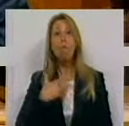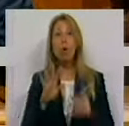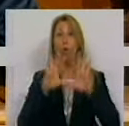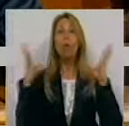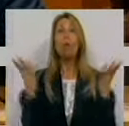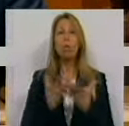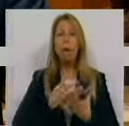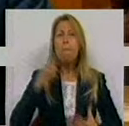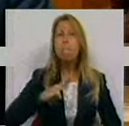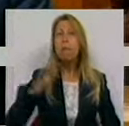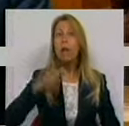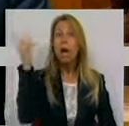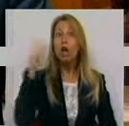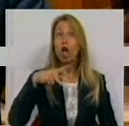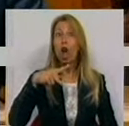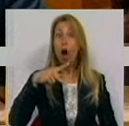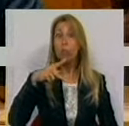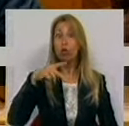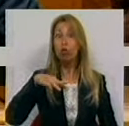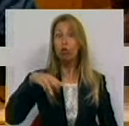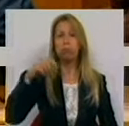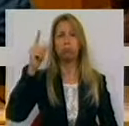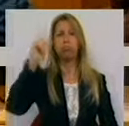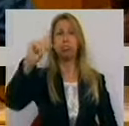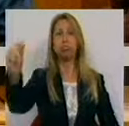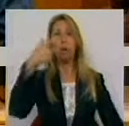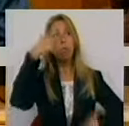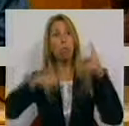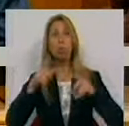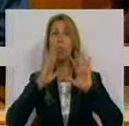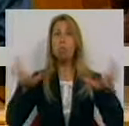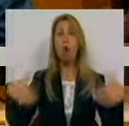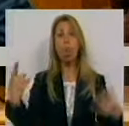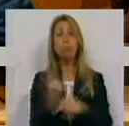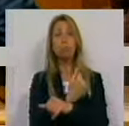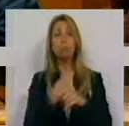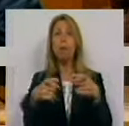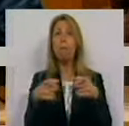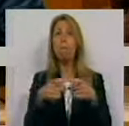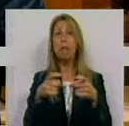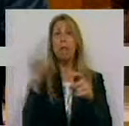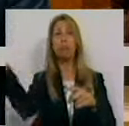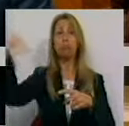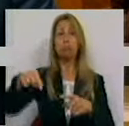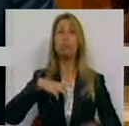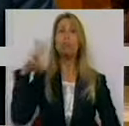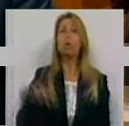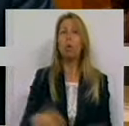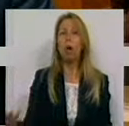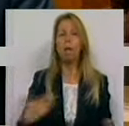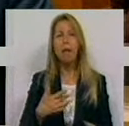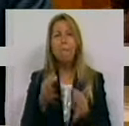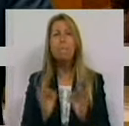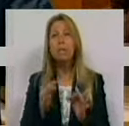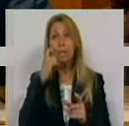a milhares de quilómetros de distância, um cidadão pode comprar uma qualquer viagem rumo a Portugal. Mas é preciso que o serviço pretendido pelo